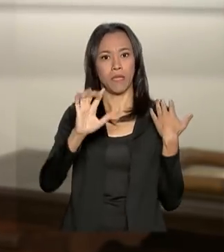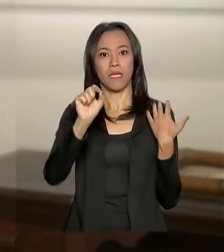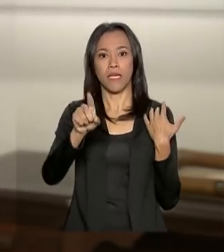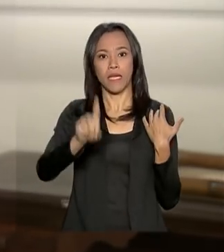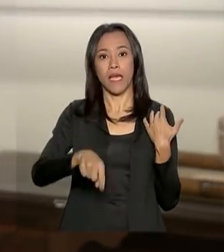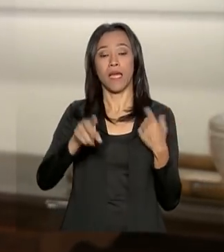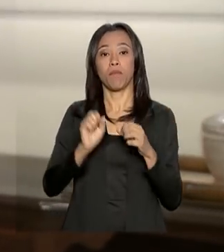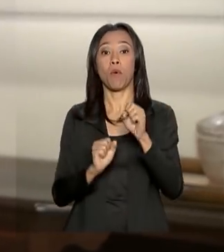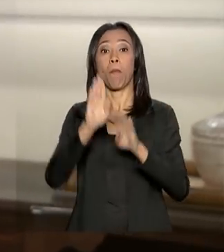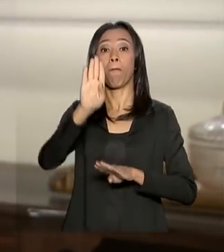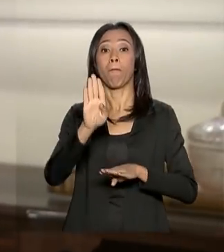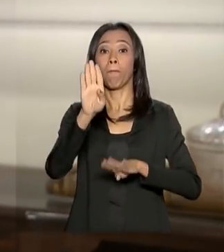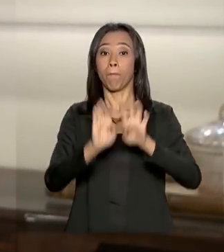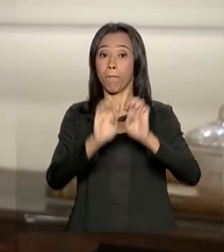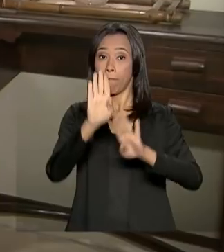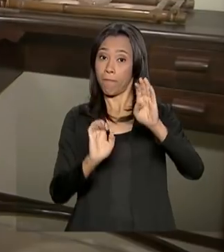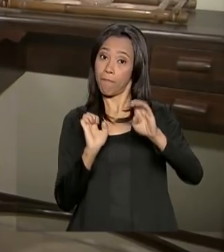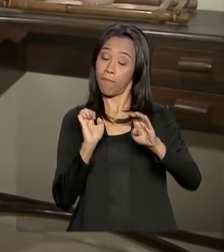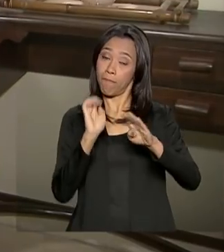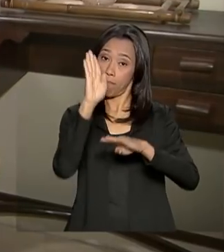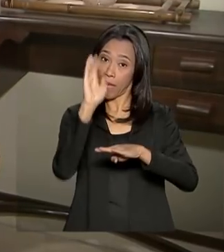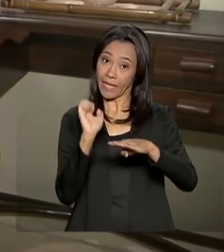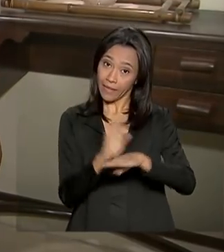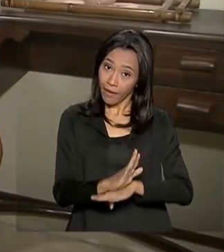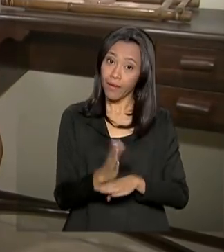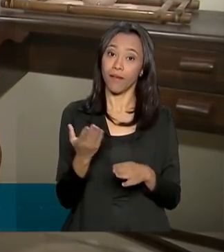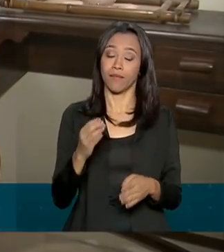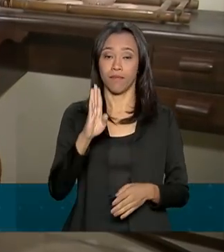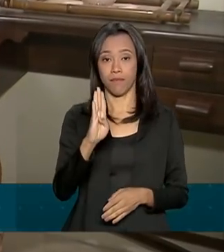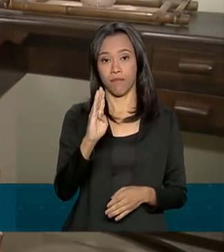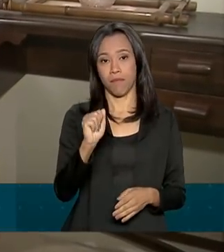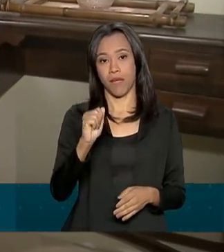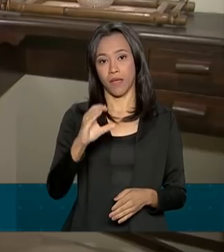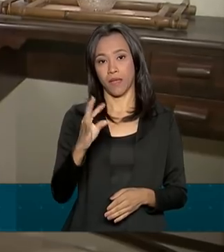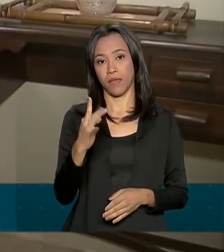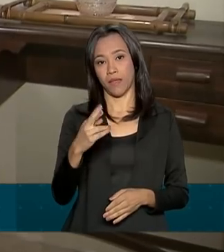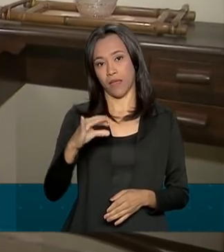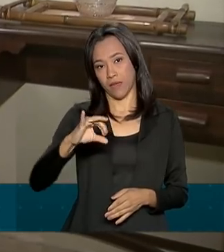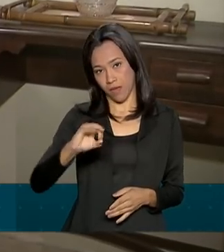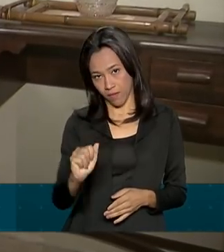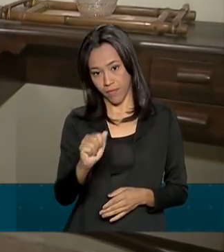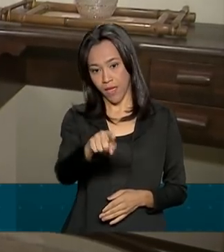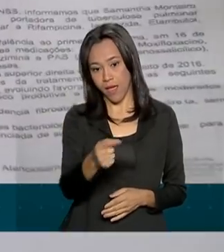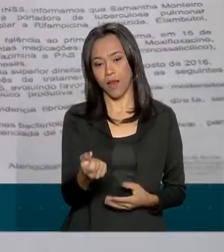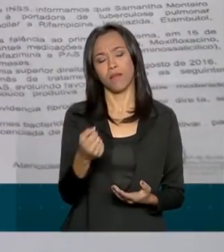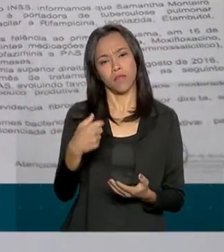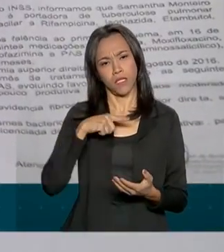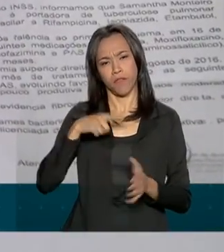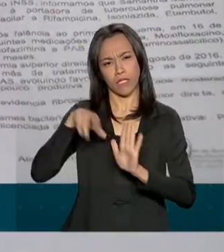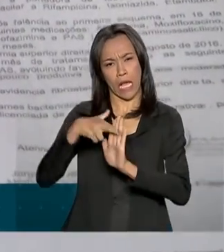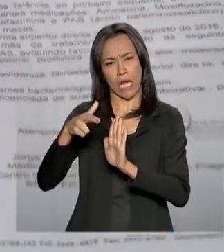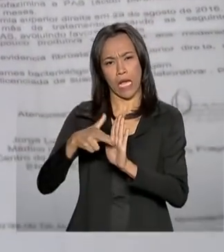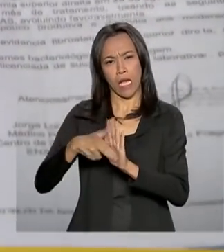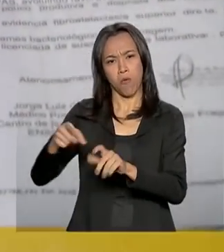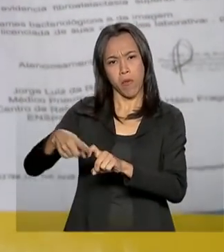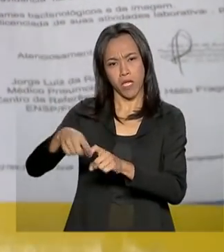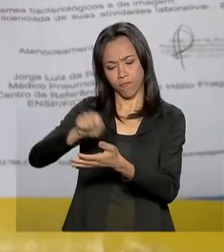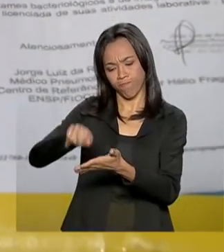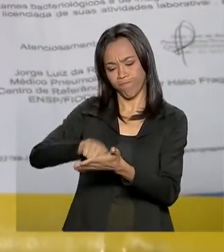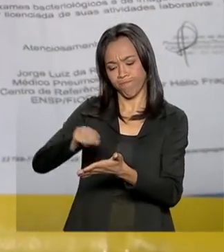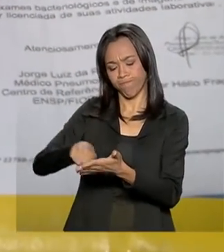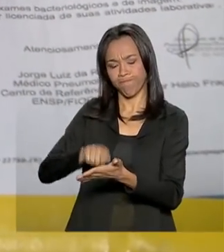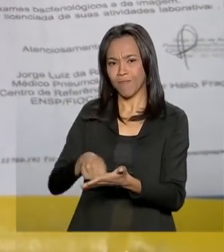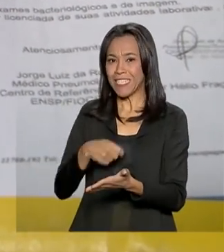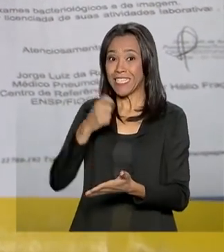causada por bactérias super resistentes. Ela recebeu o tratamento padrão durante seis meses, mas não